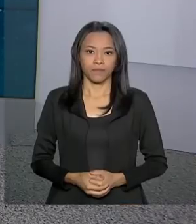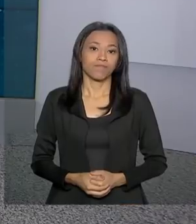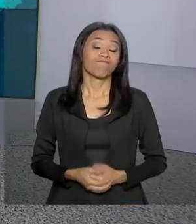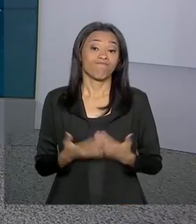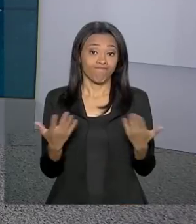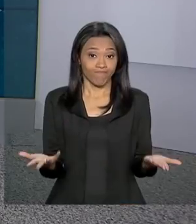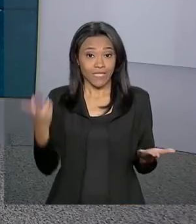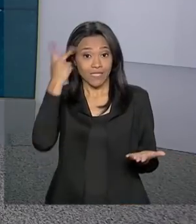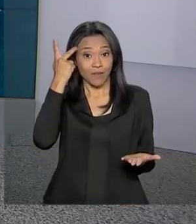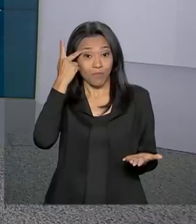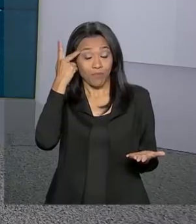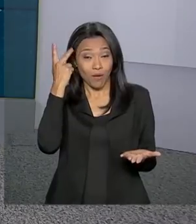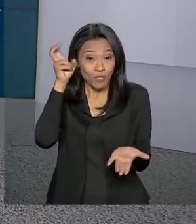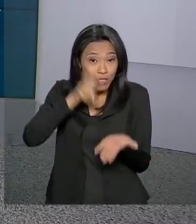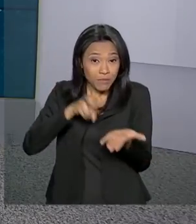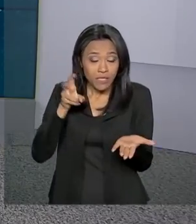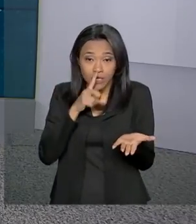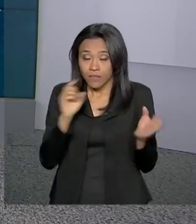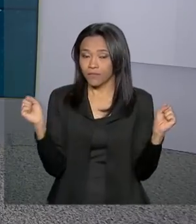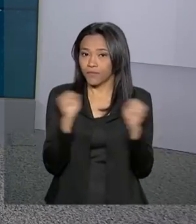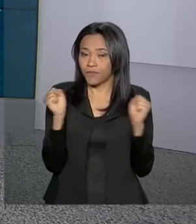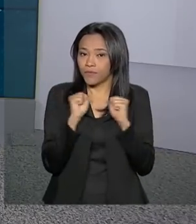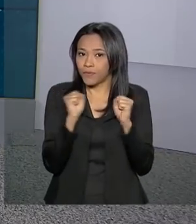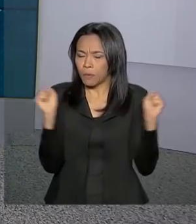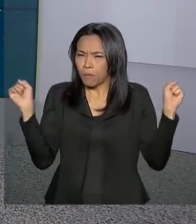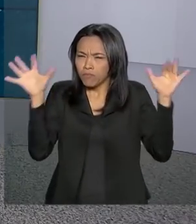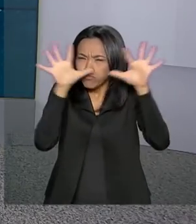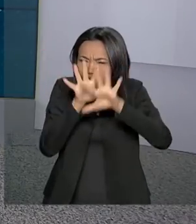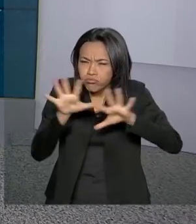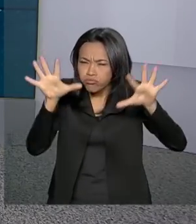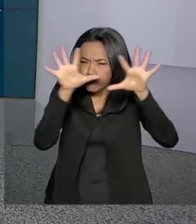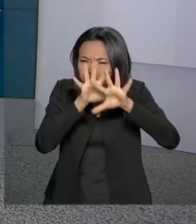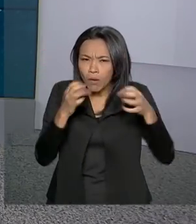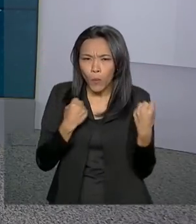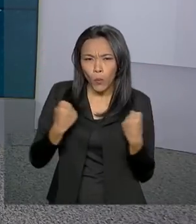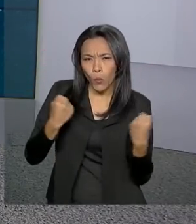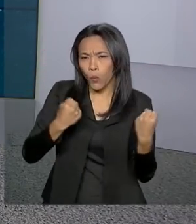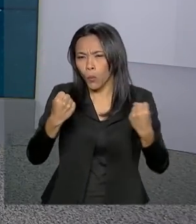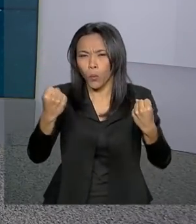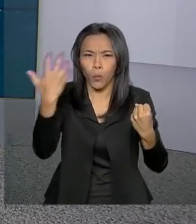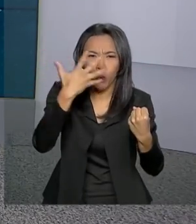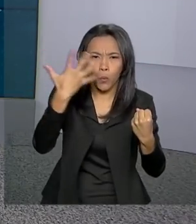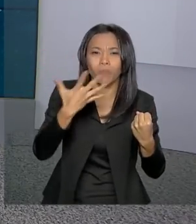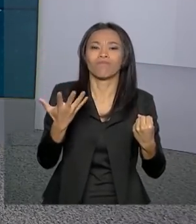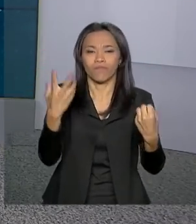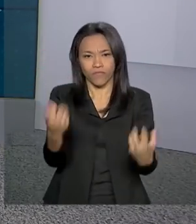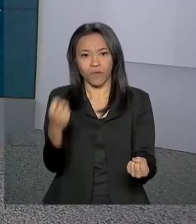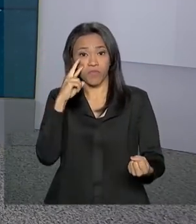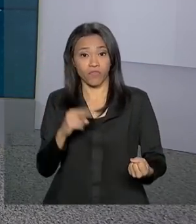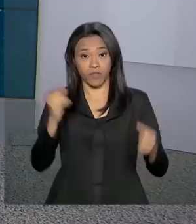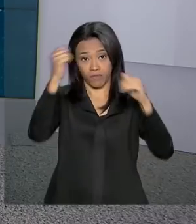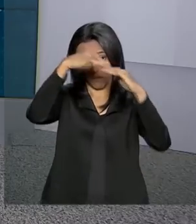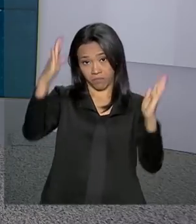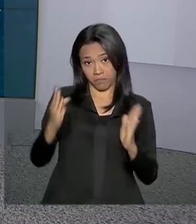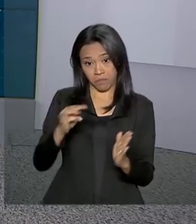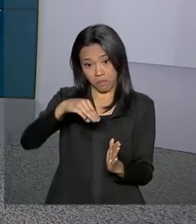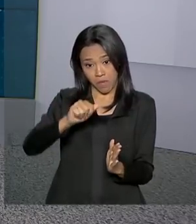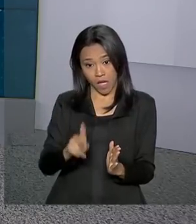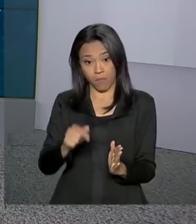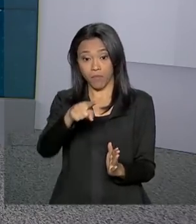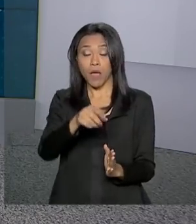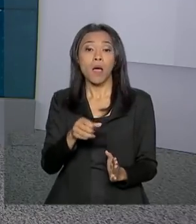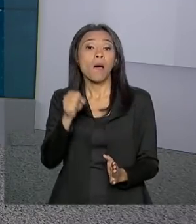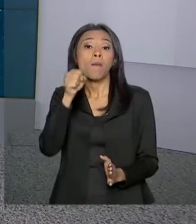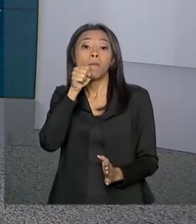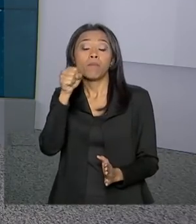Olha, São Paulo amanheceu hoje fria e com nevoeiro nas principais rodovias. Vamos, então, aqui ao nosso mapa? Começo aqui por Porto Velho.